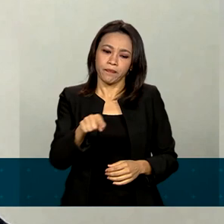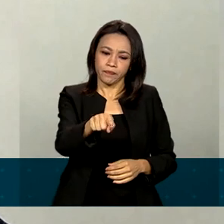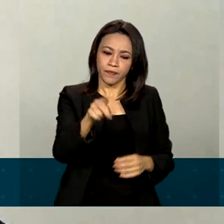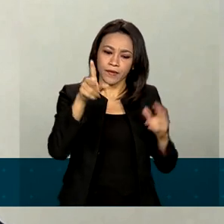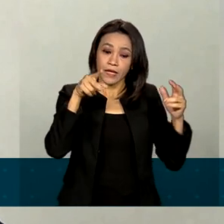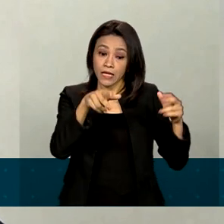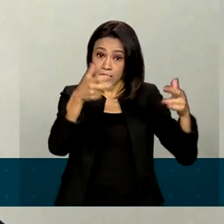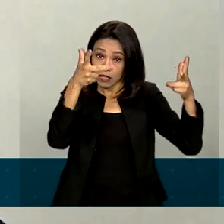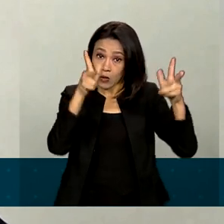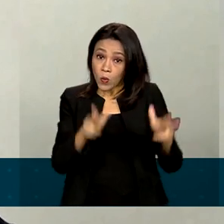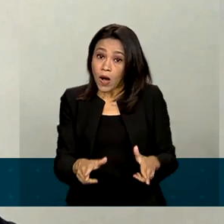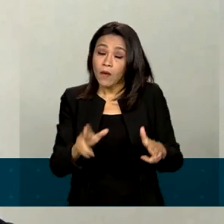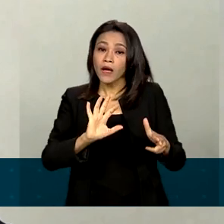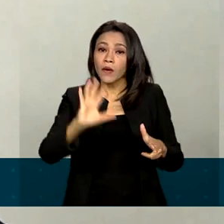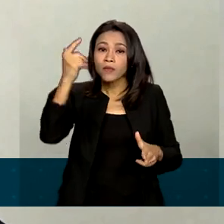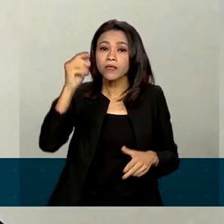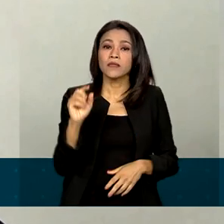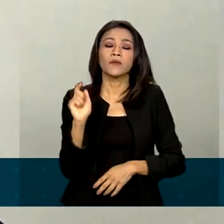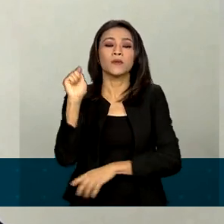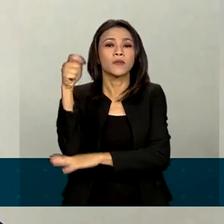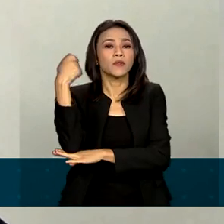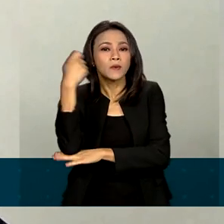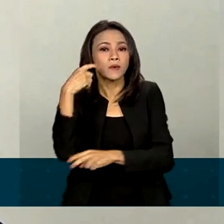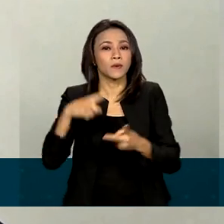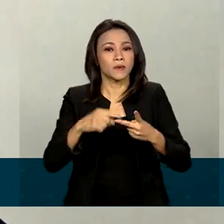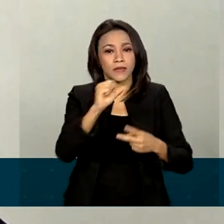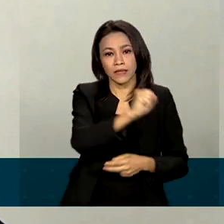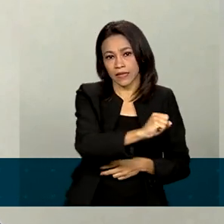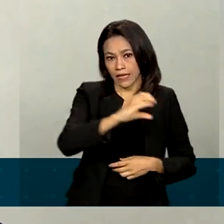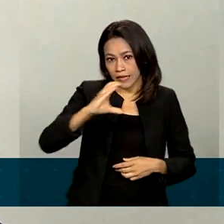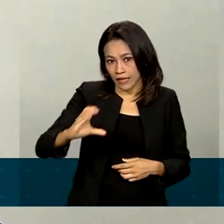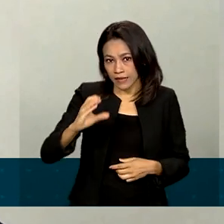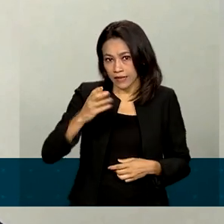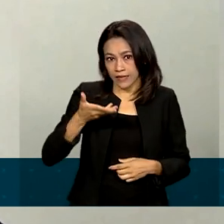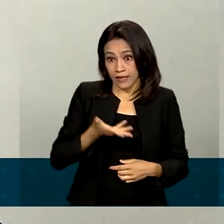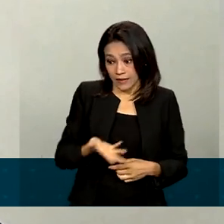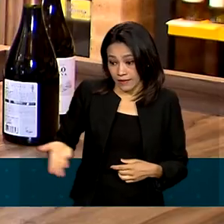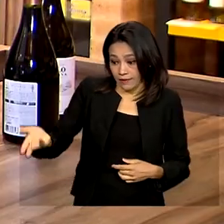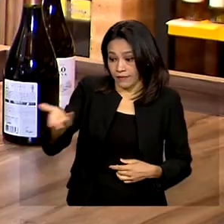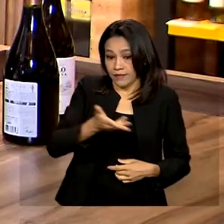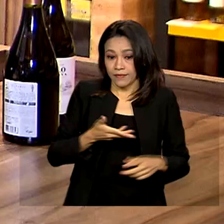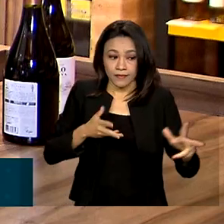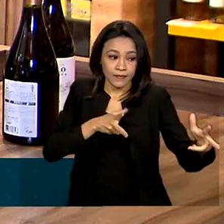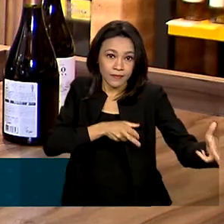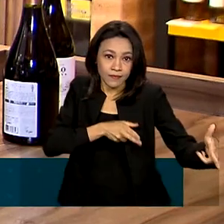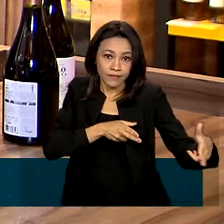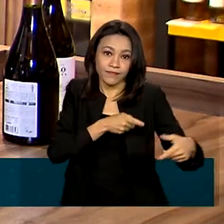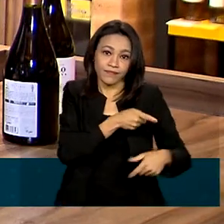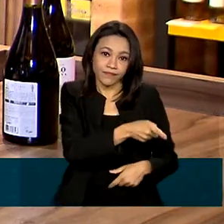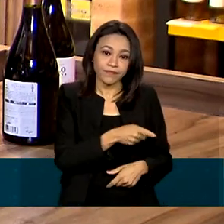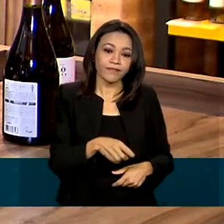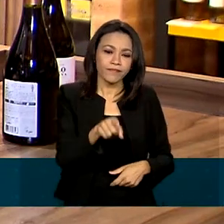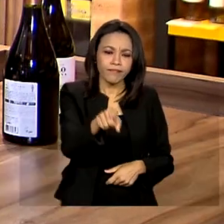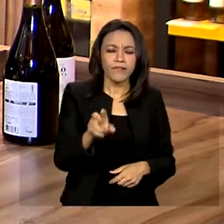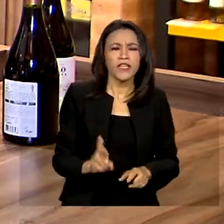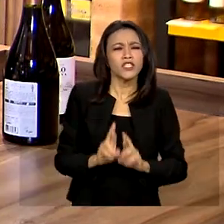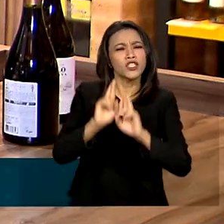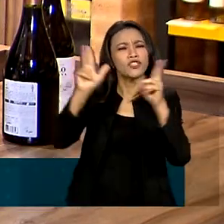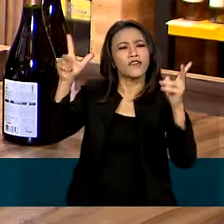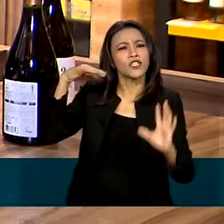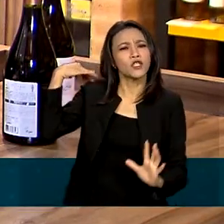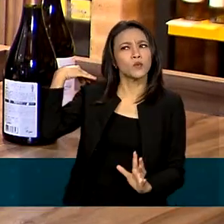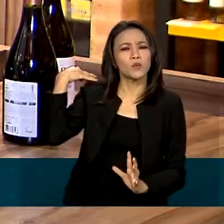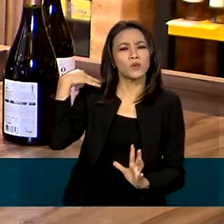fizeram aqui no Rio Grande do Sul e Santa Catarina, das várias higias que tem no Brasil. Diferentemente do resto do mundo,